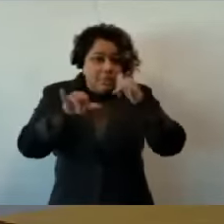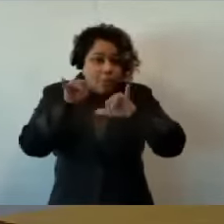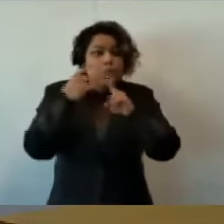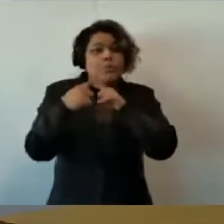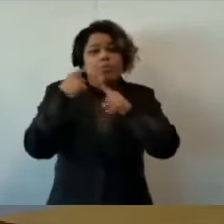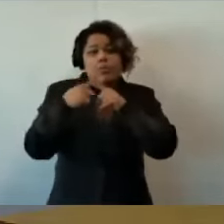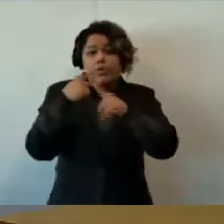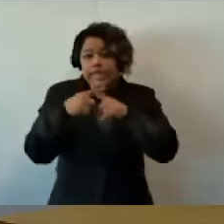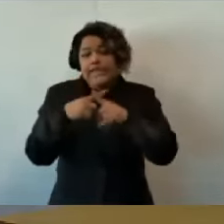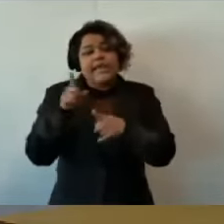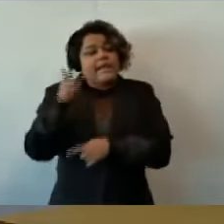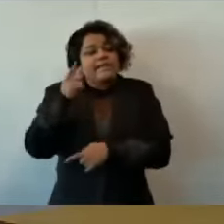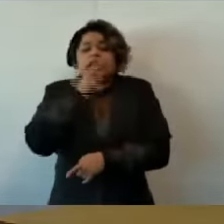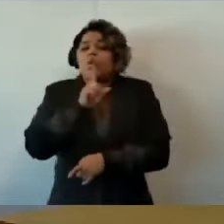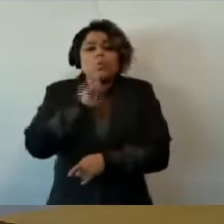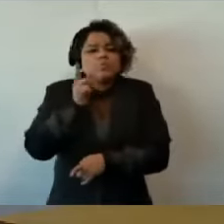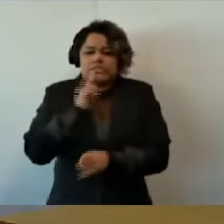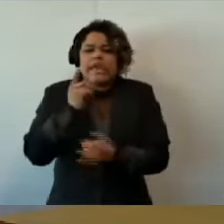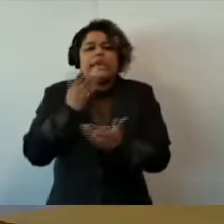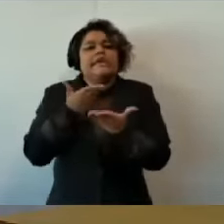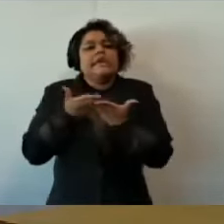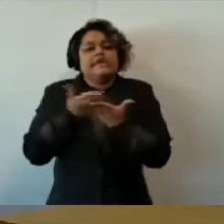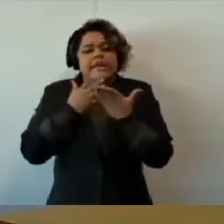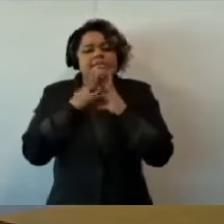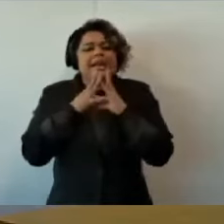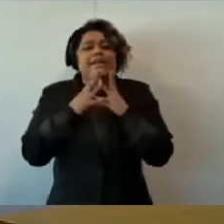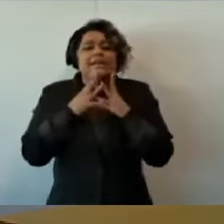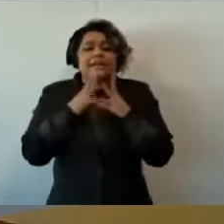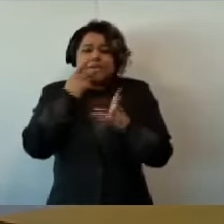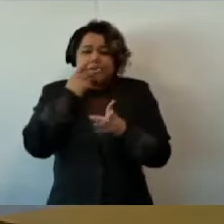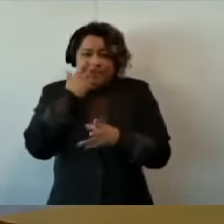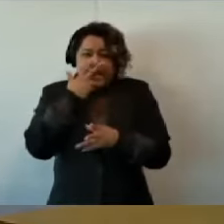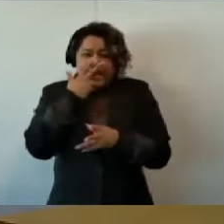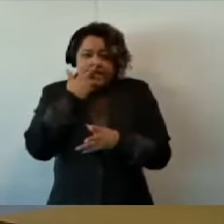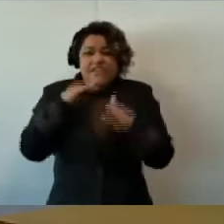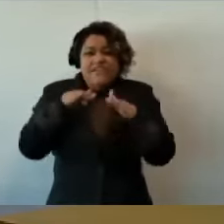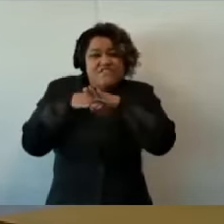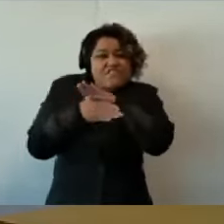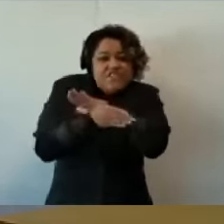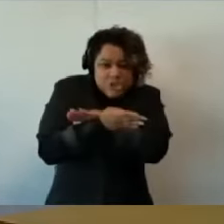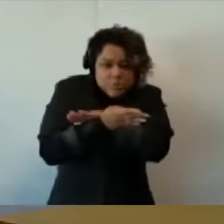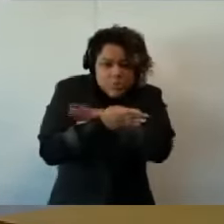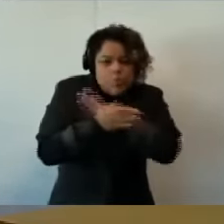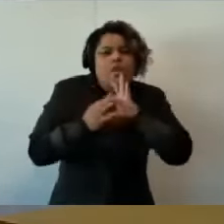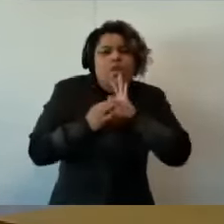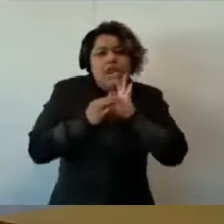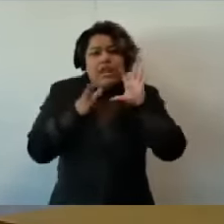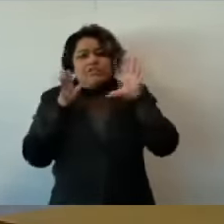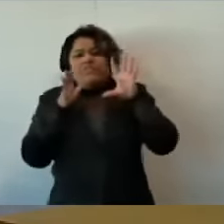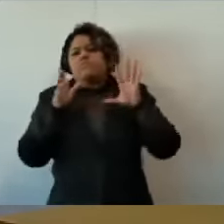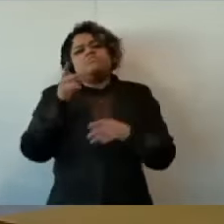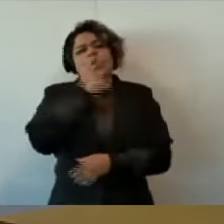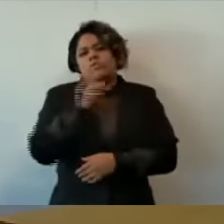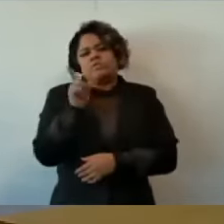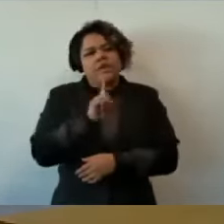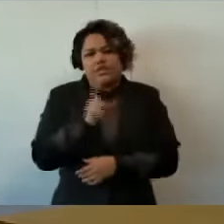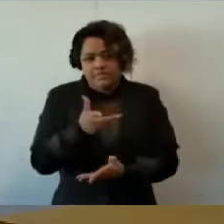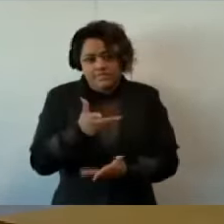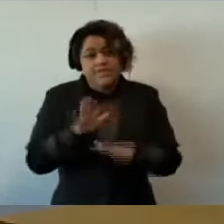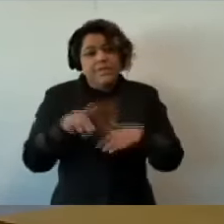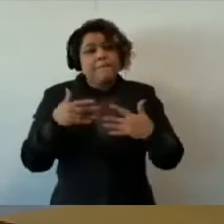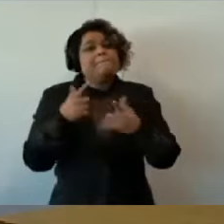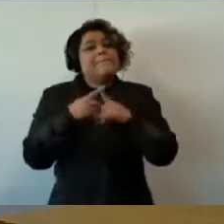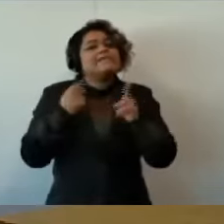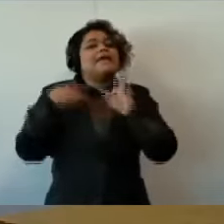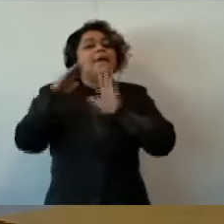vidas, não conseguem se livrar das drogas. Mas aí, quando a gente traz essas pautas conservadoras, não,